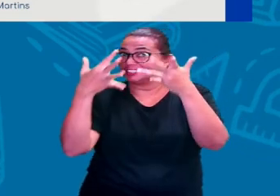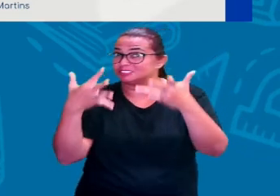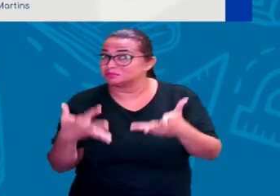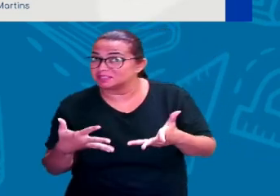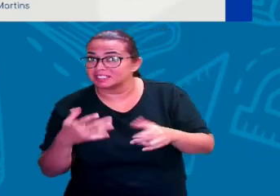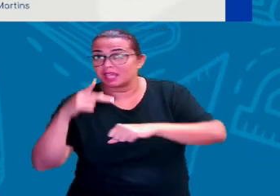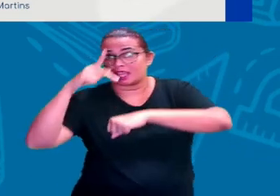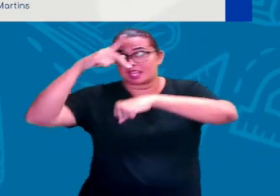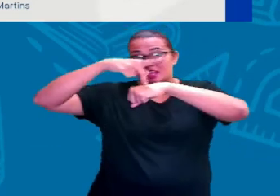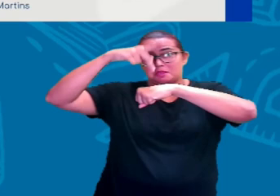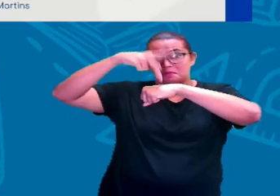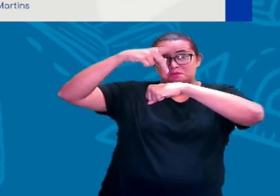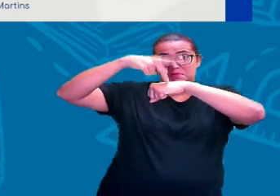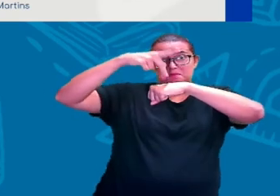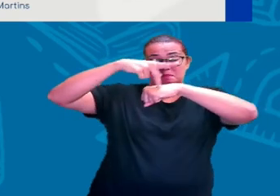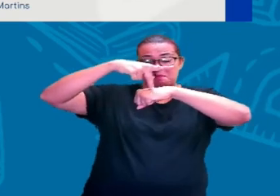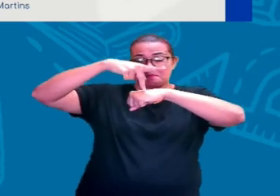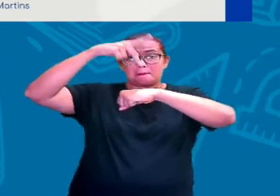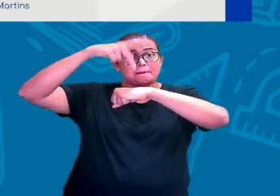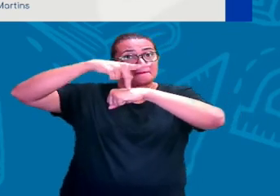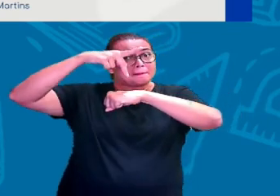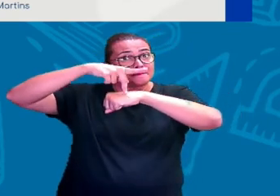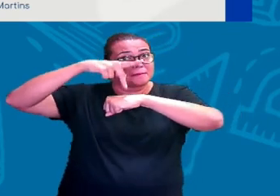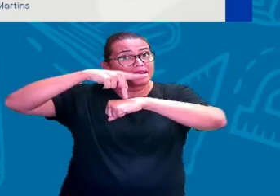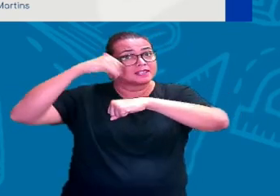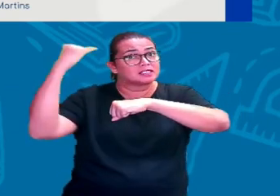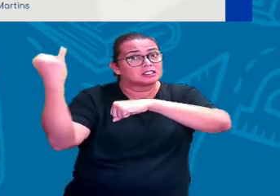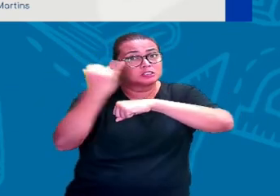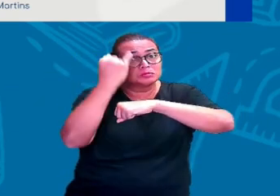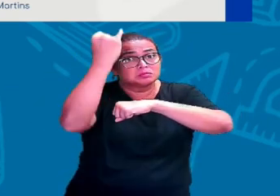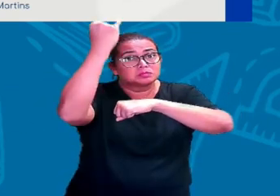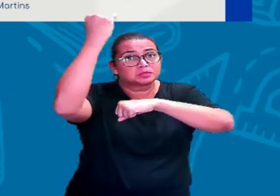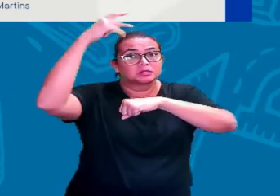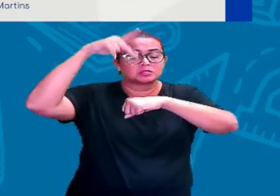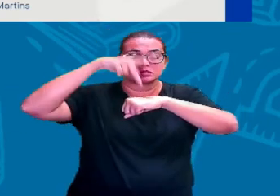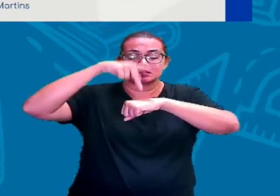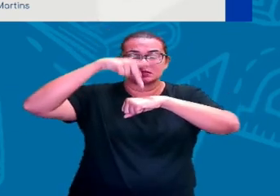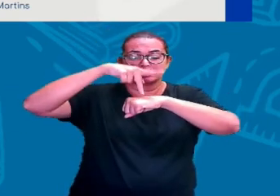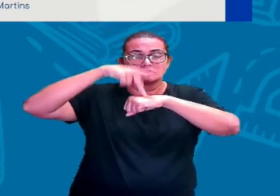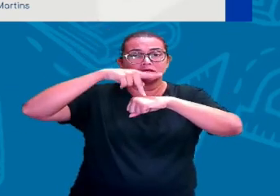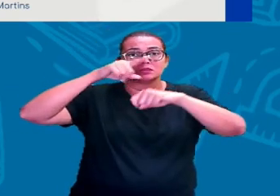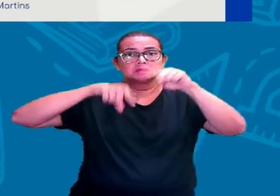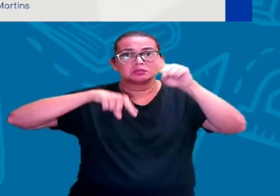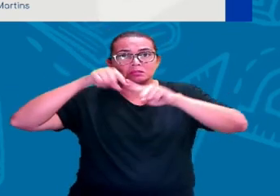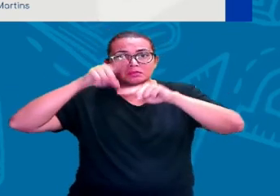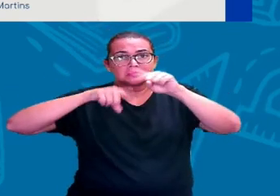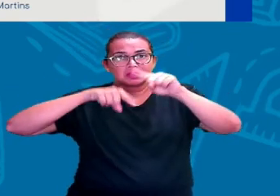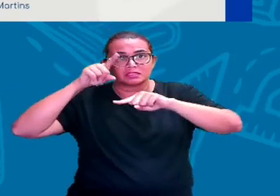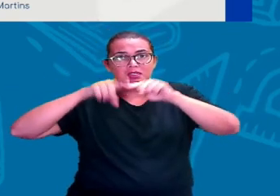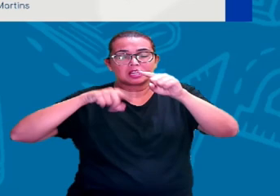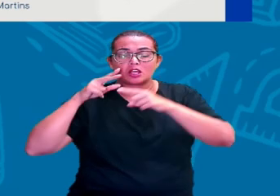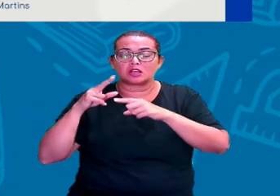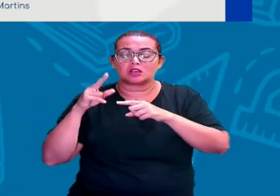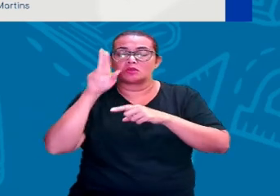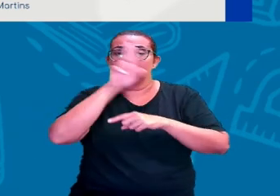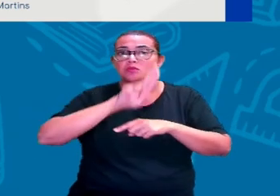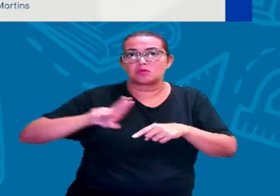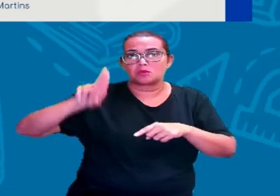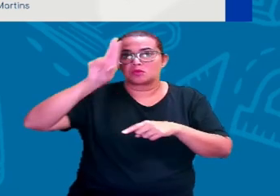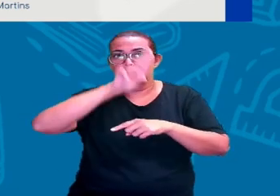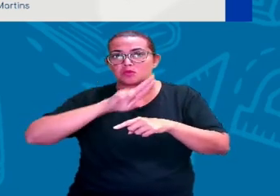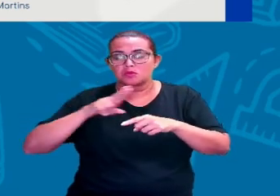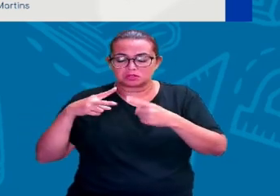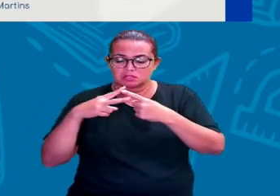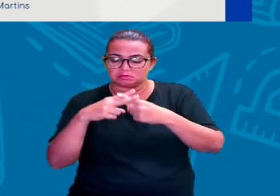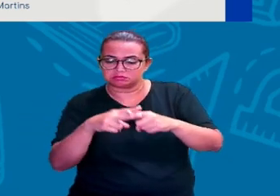foi o principal, a principal matéria-prima, na verdade, que era utilizada para a construção de ferramentas, para os